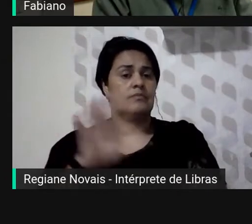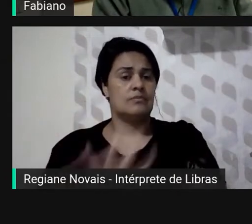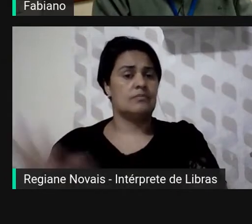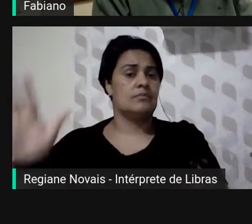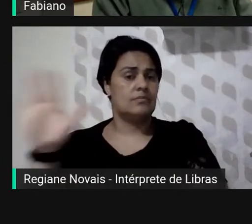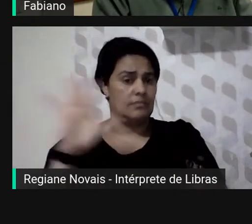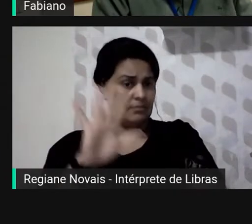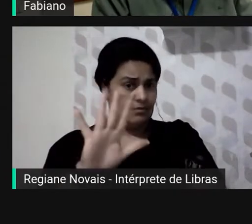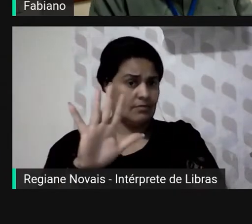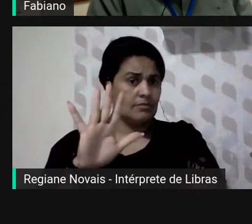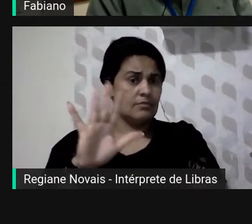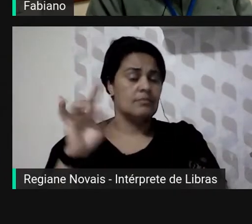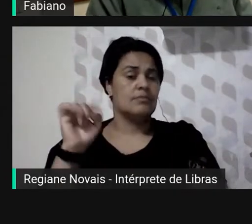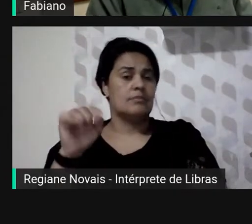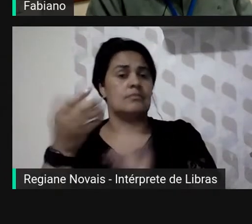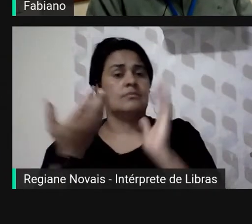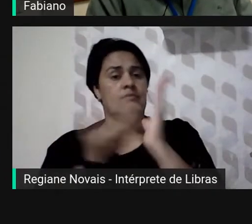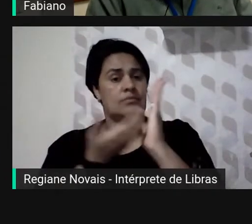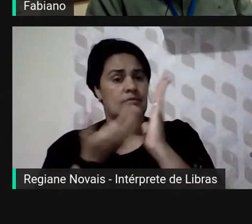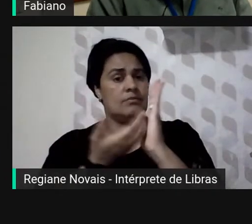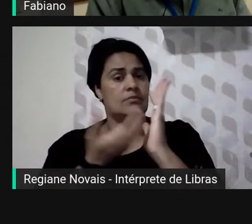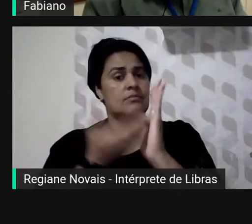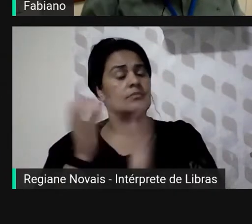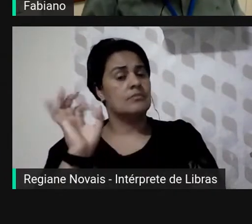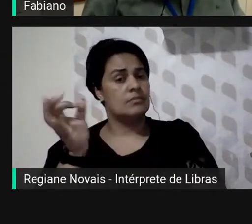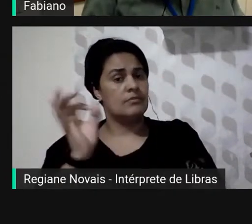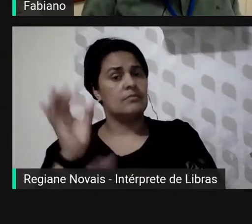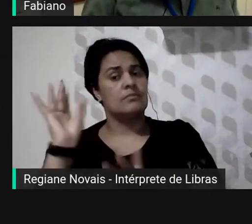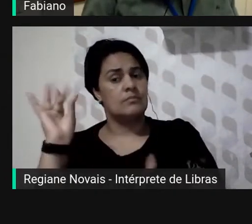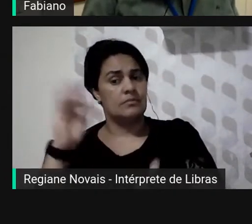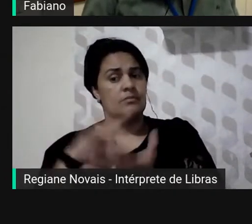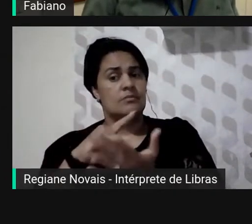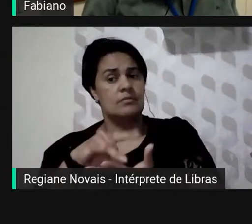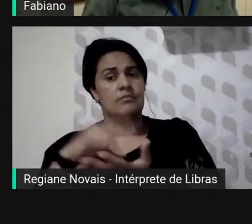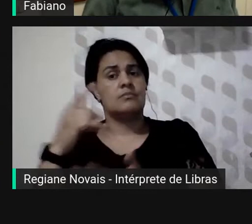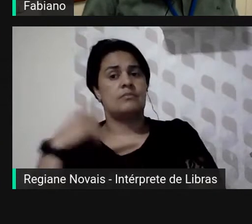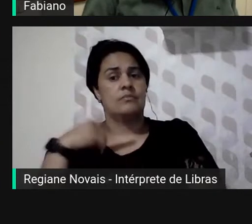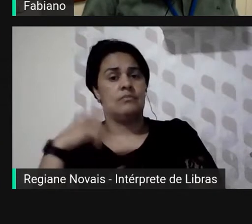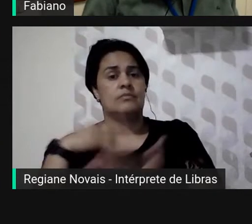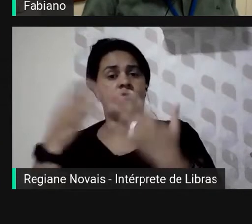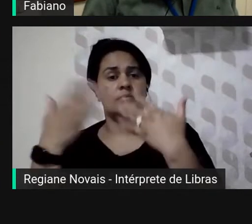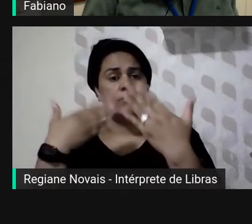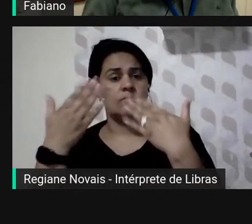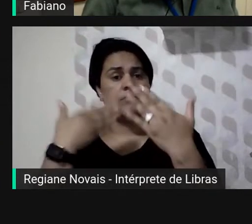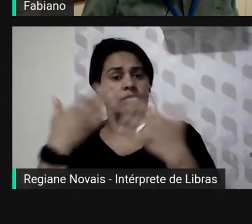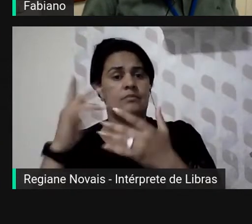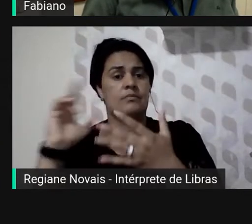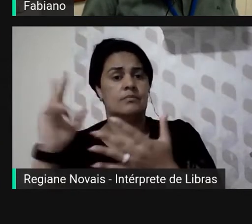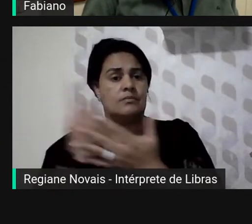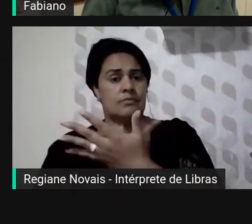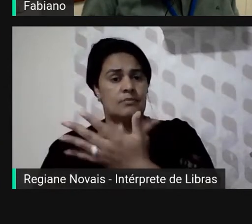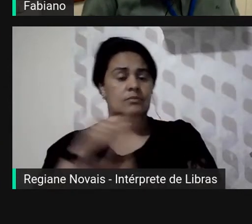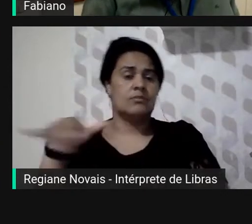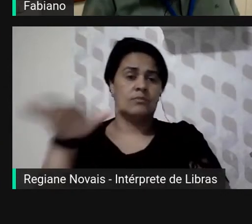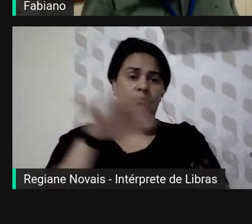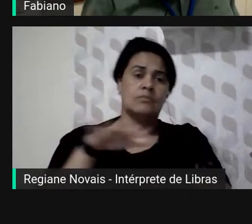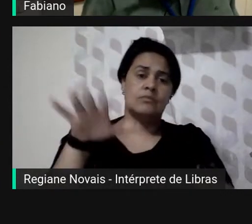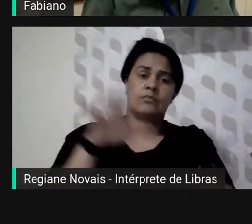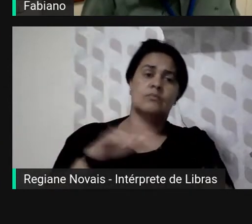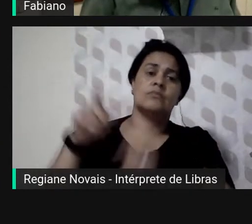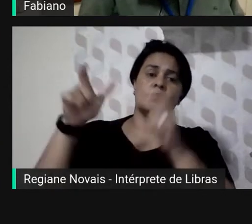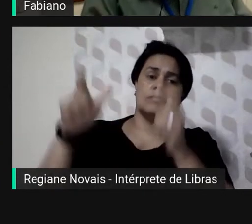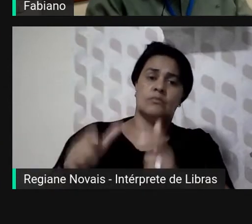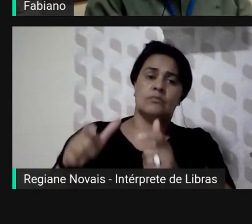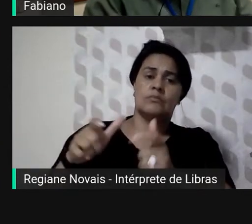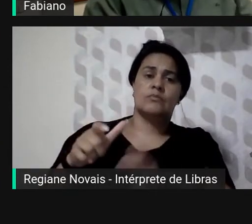tem aqui na Câmara o original onde mostra os debates que aconteciam no clube militar onde tenentes